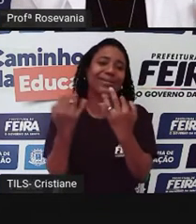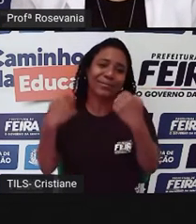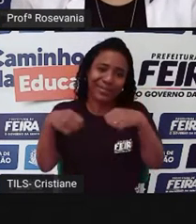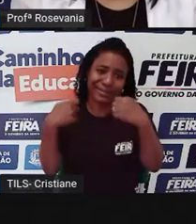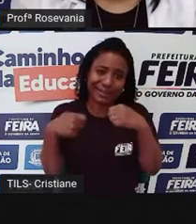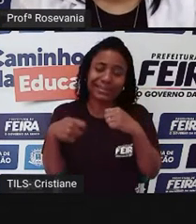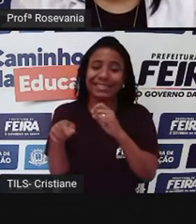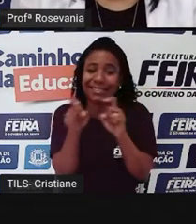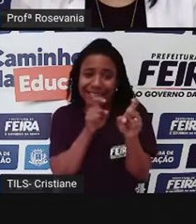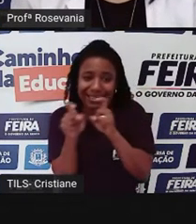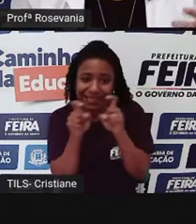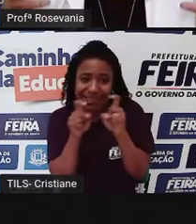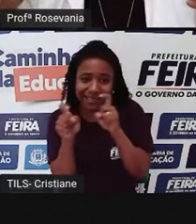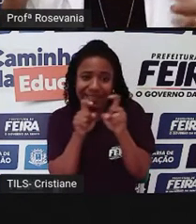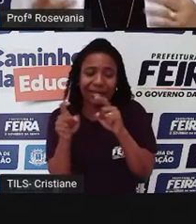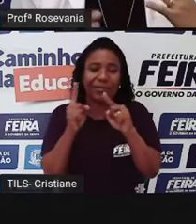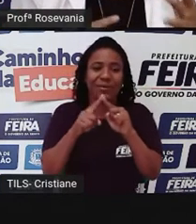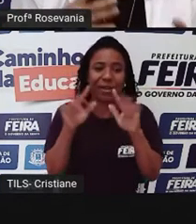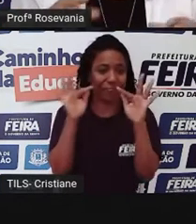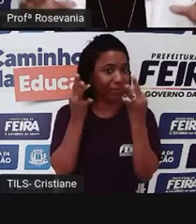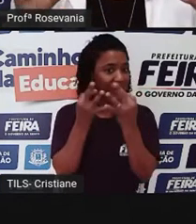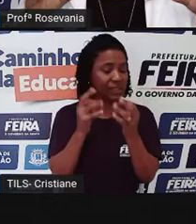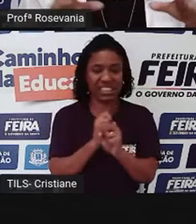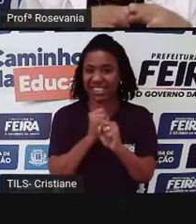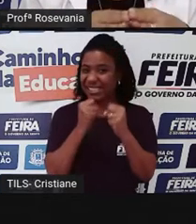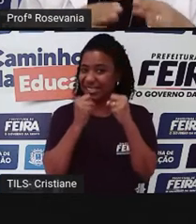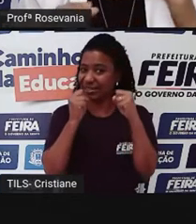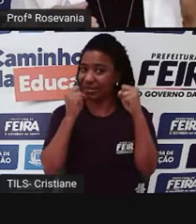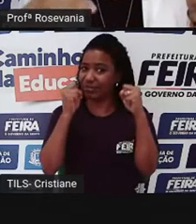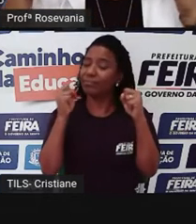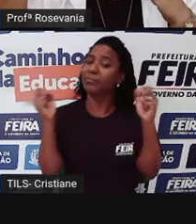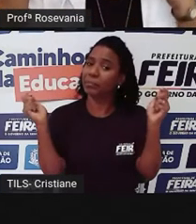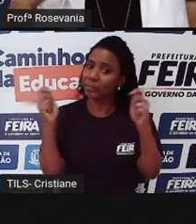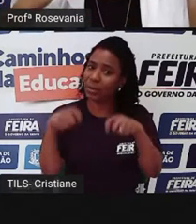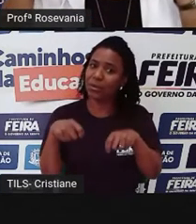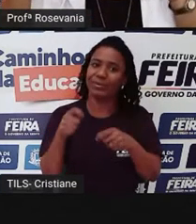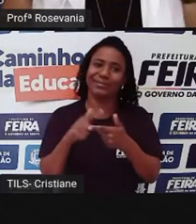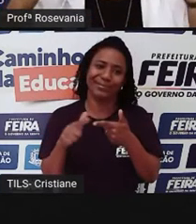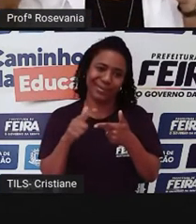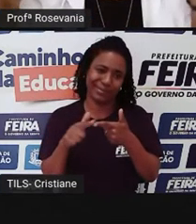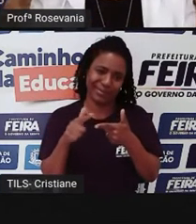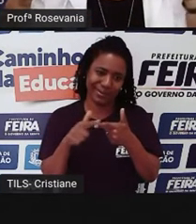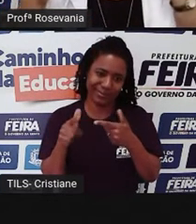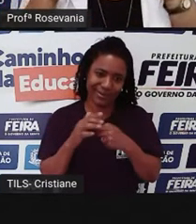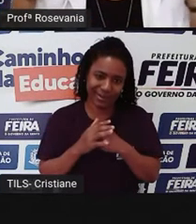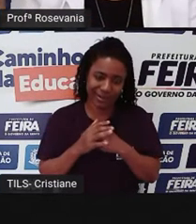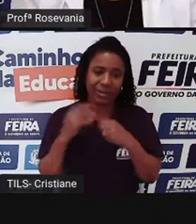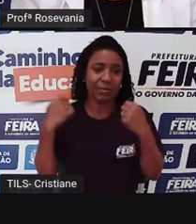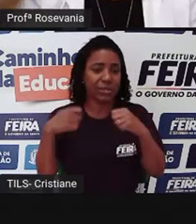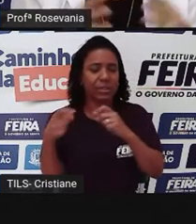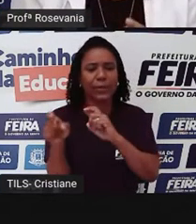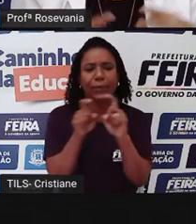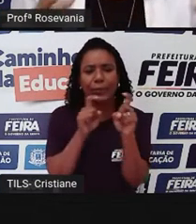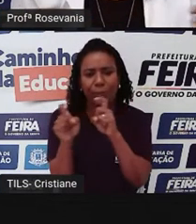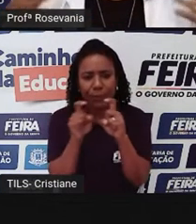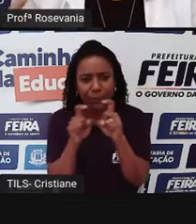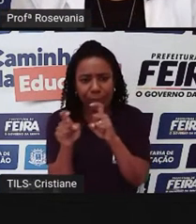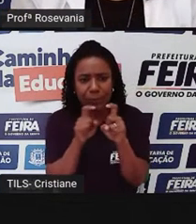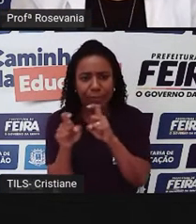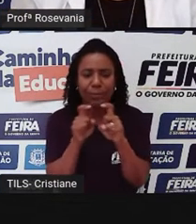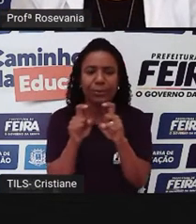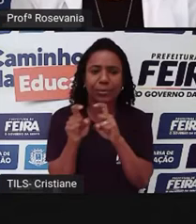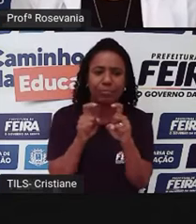nervos ficam um pouquinho mais à flor da pele, e precisa ajustar para ver que linha, né, vai se manter ali, o